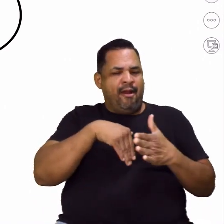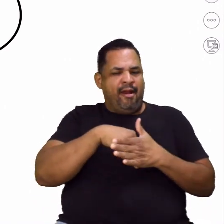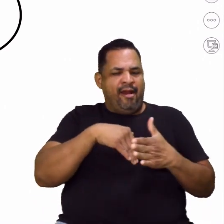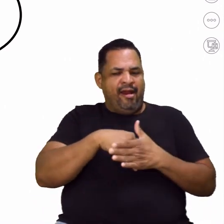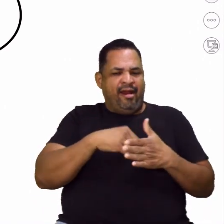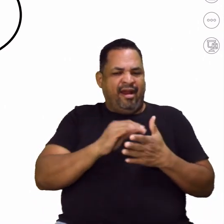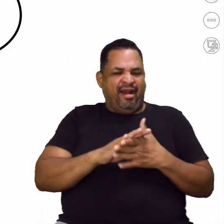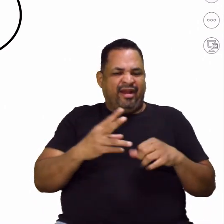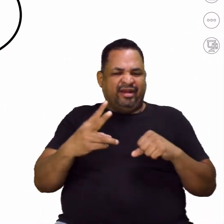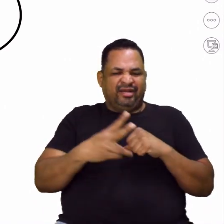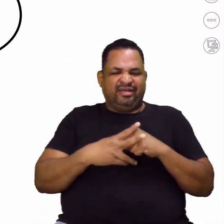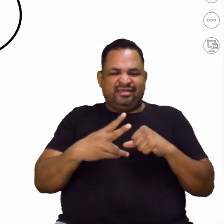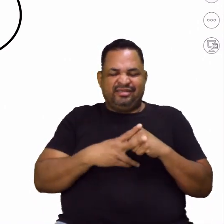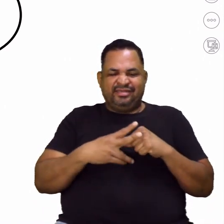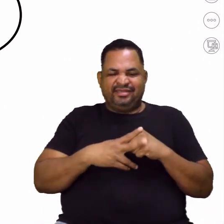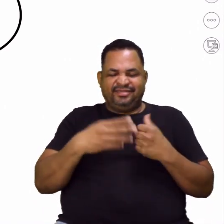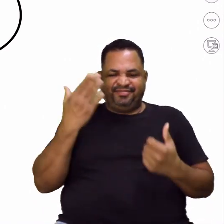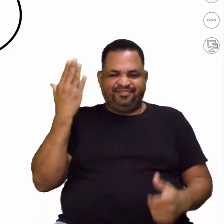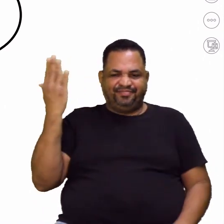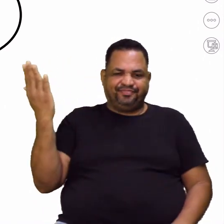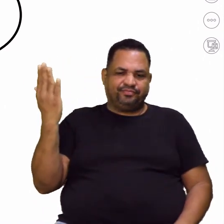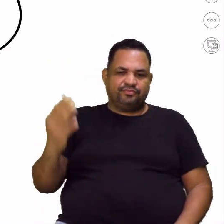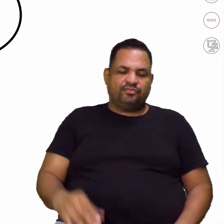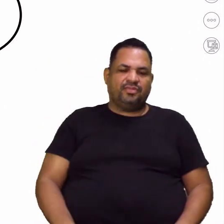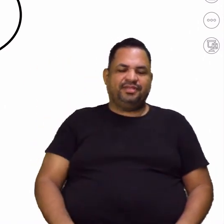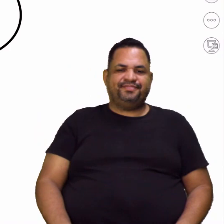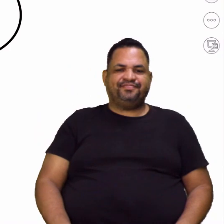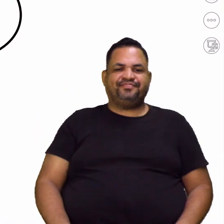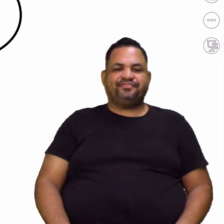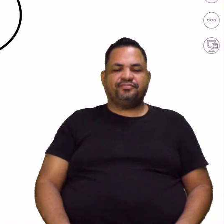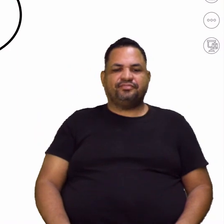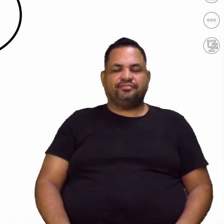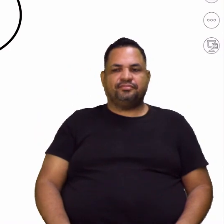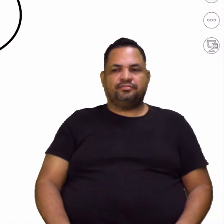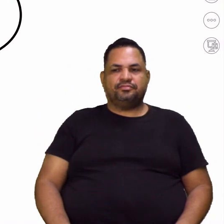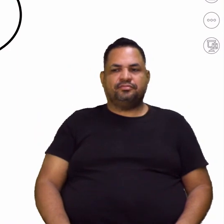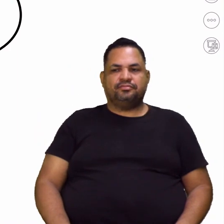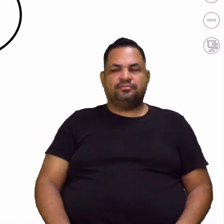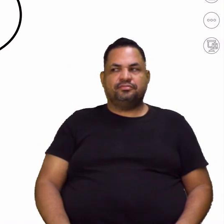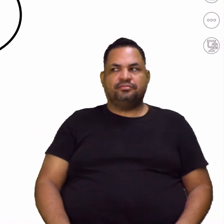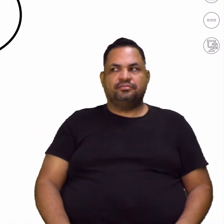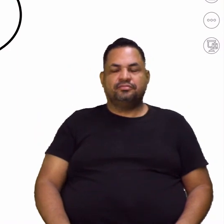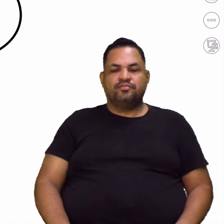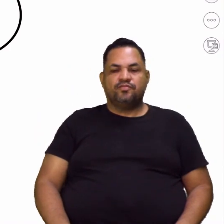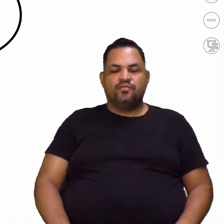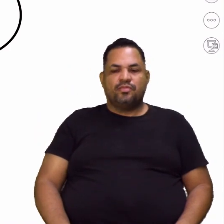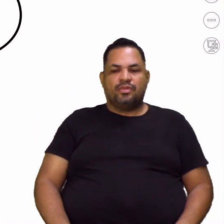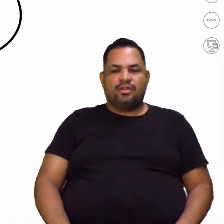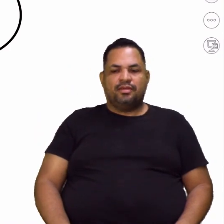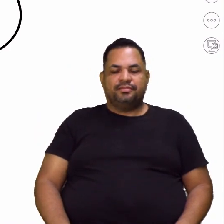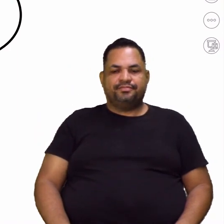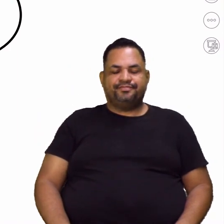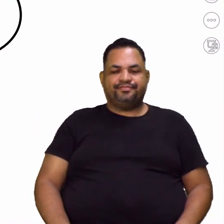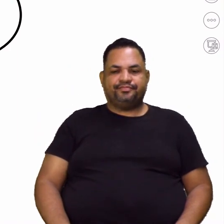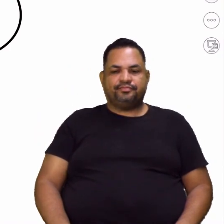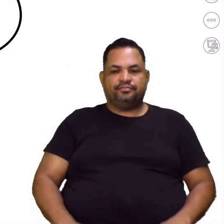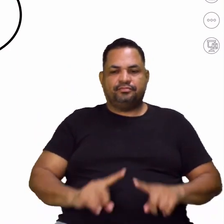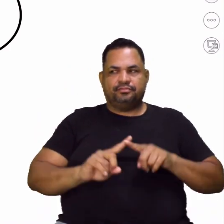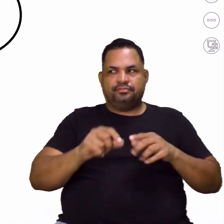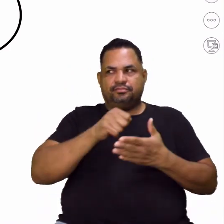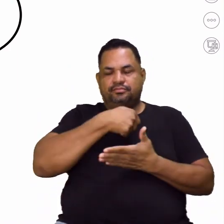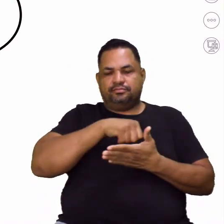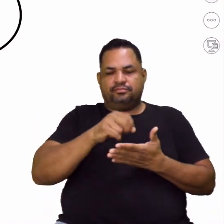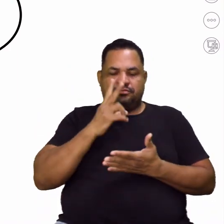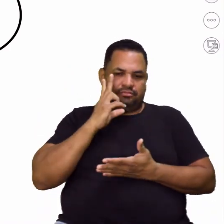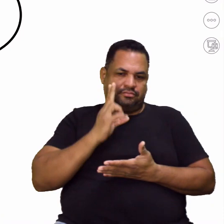Ó, jogo, né? Verbo. Eu jogo. É a ação? Ó, vai ser o timbre diferente. Mas a escrita,